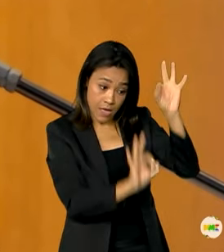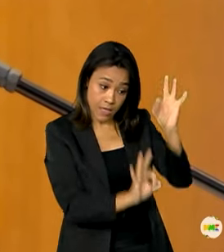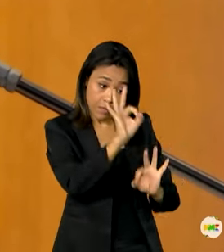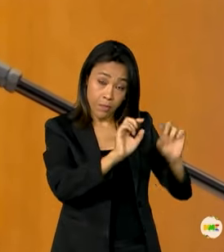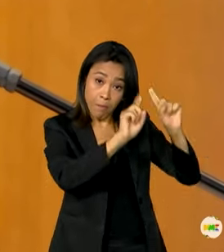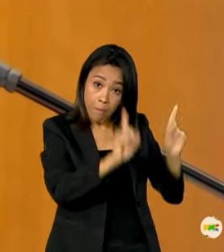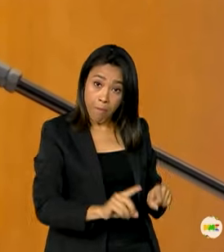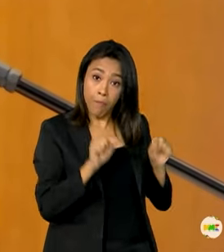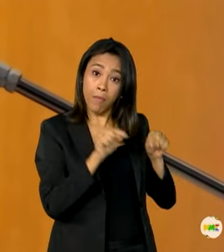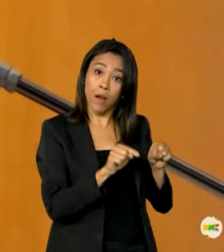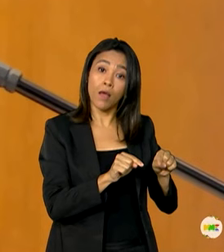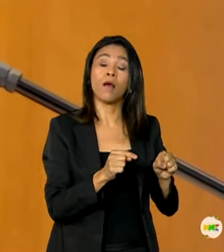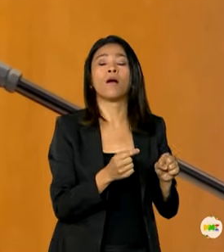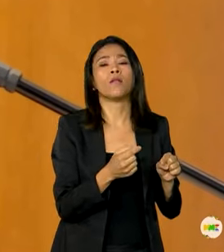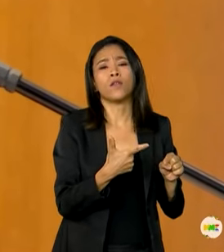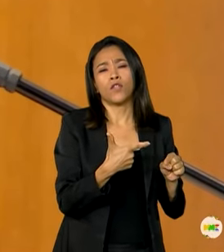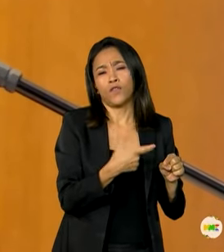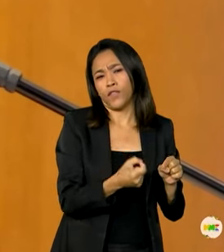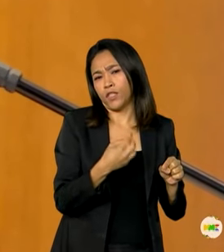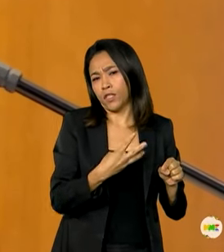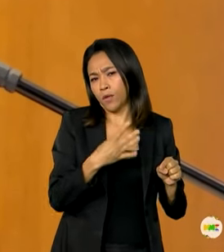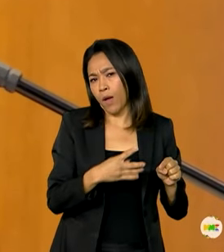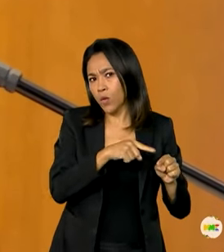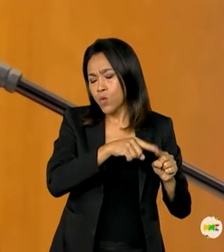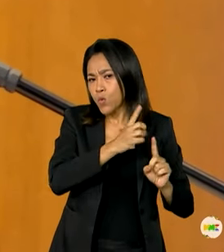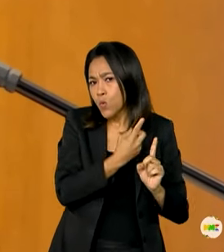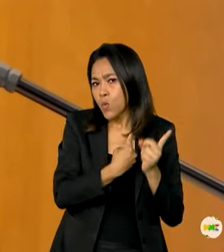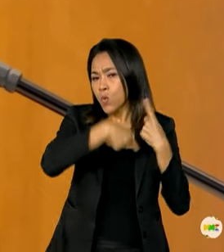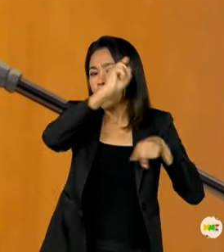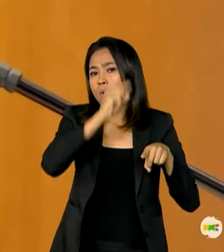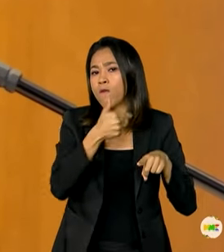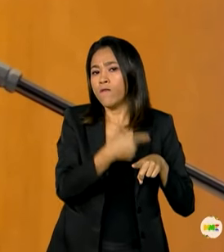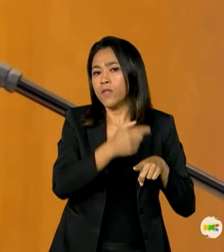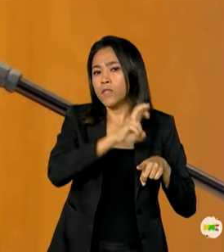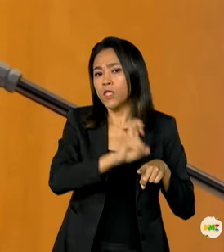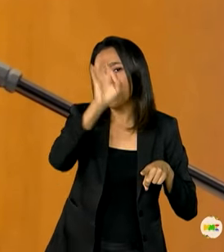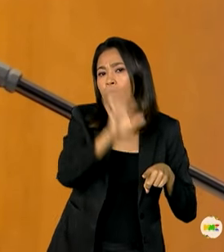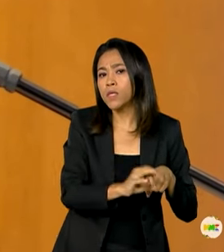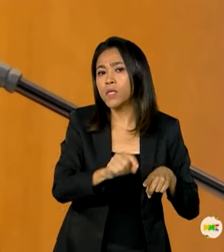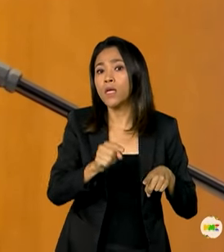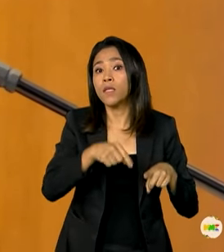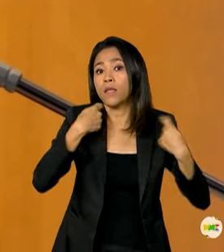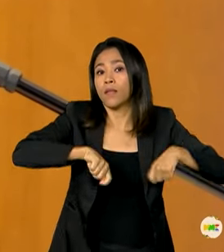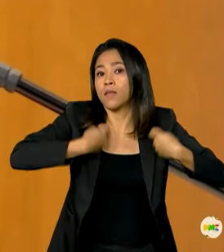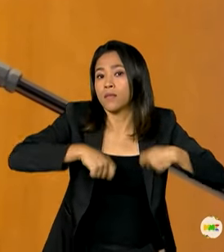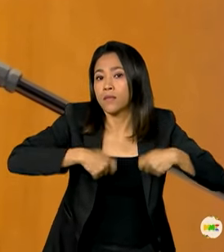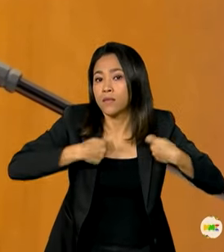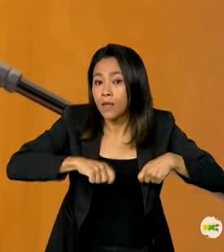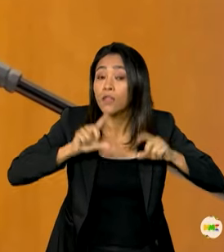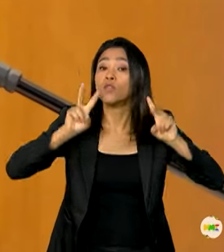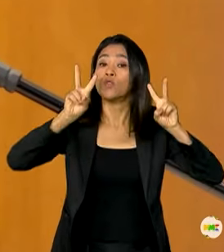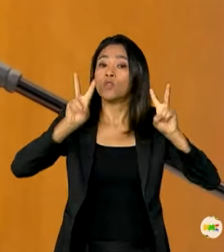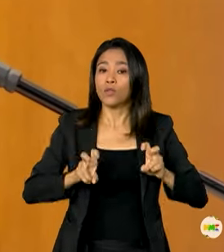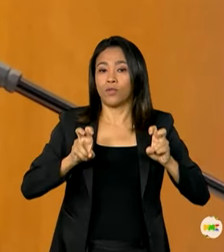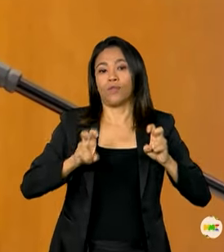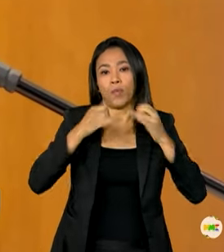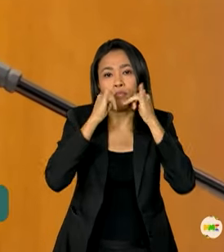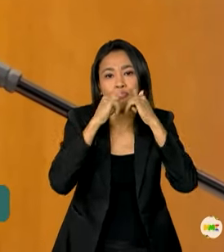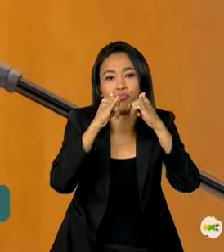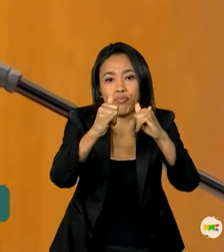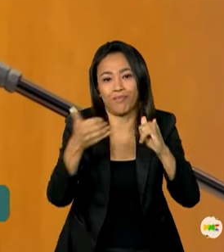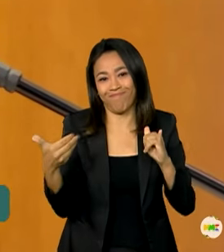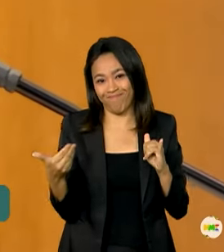aponta um salto de quase 25% na demanda por energia nos próximos 10 anos. Energias.